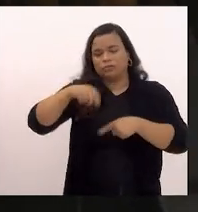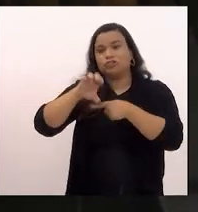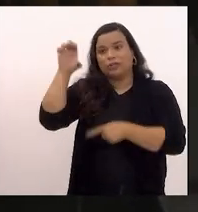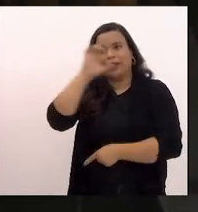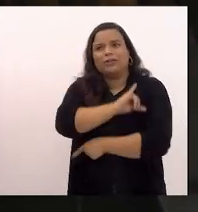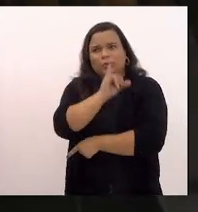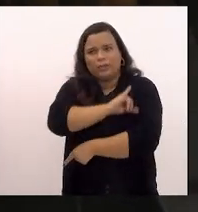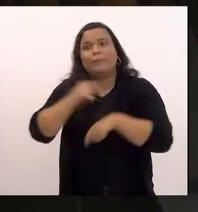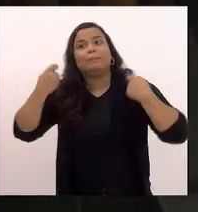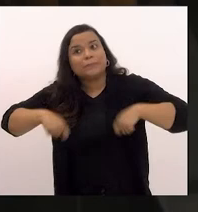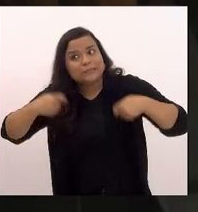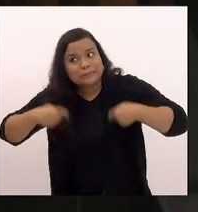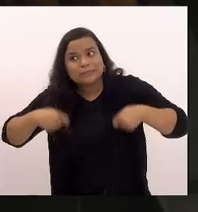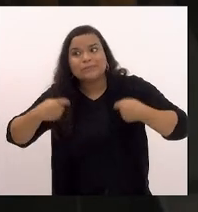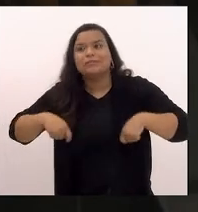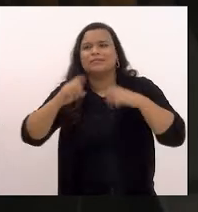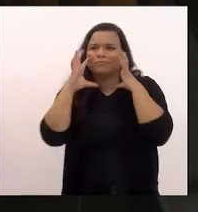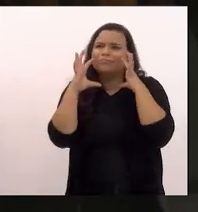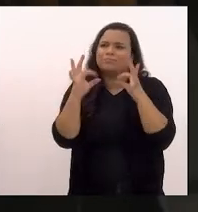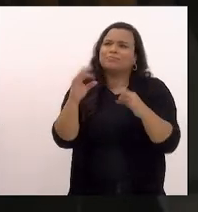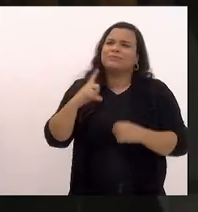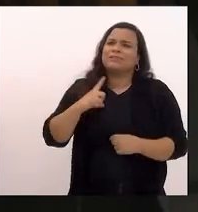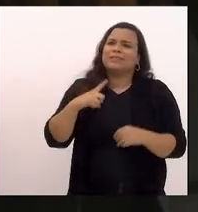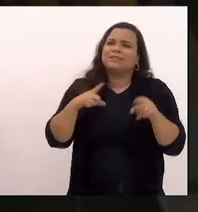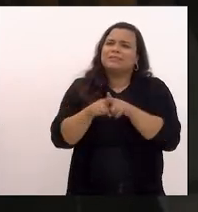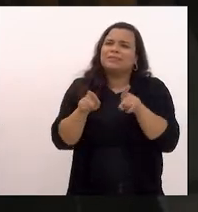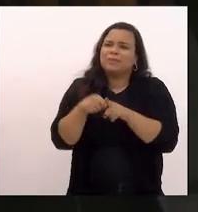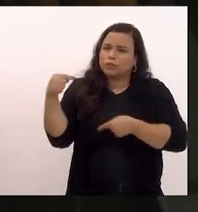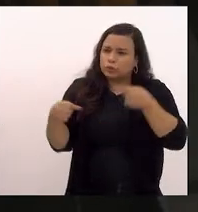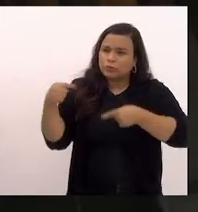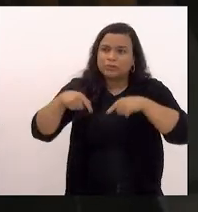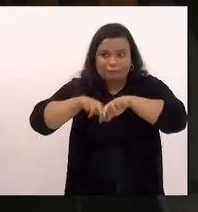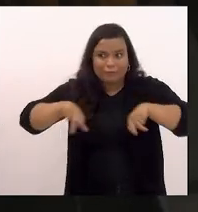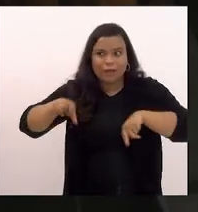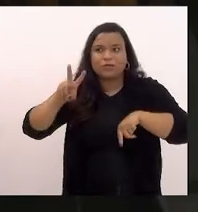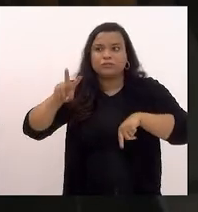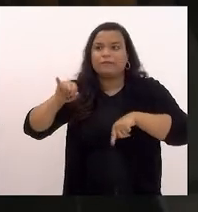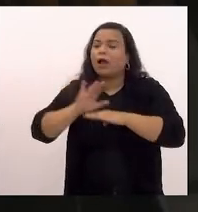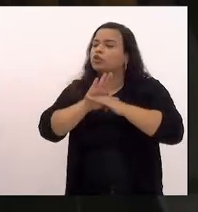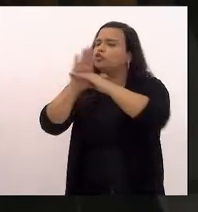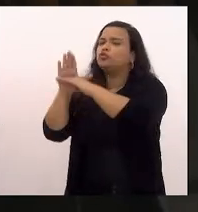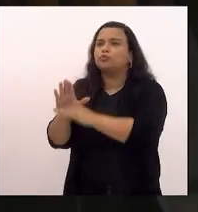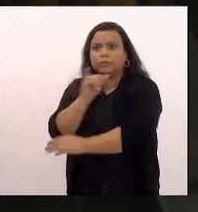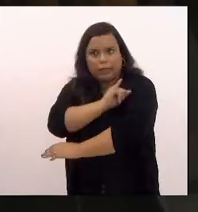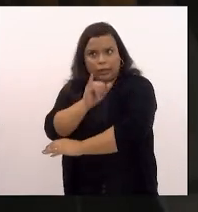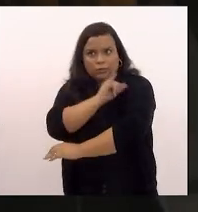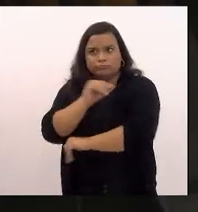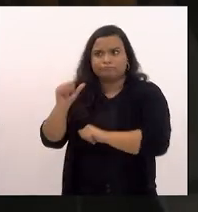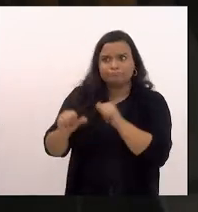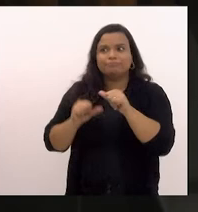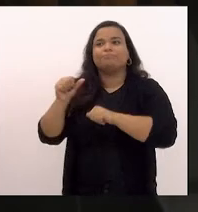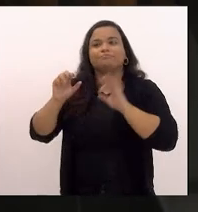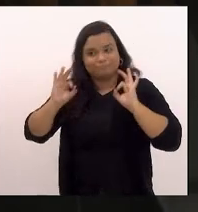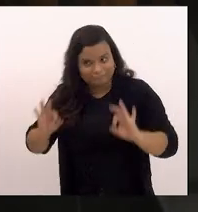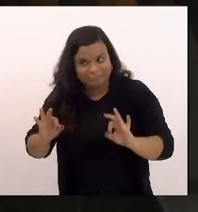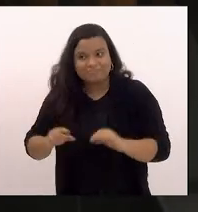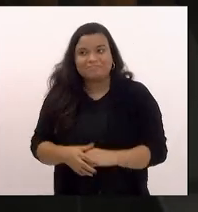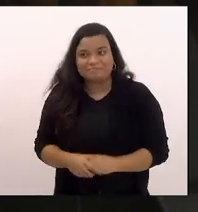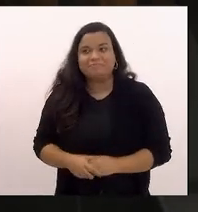Janeiro precisa as discussões que colocarão esse estado no trilho efetivamente então